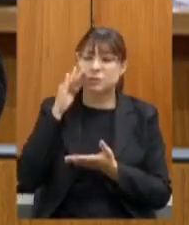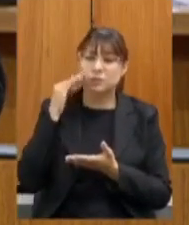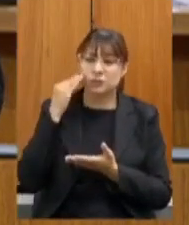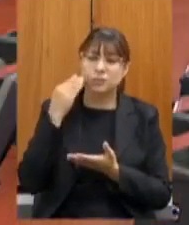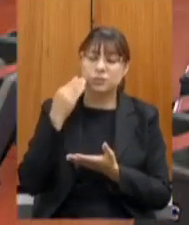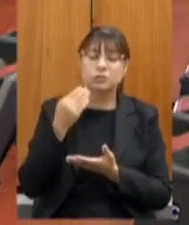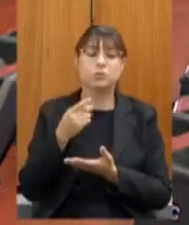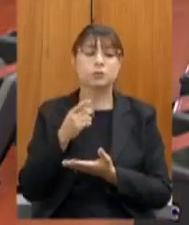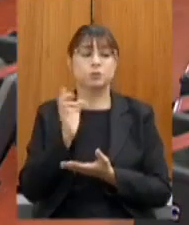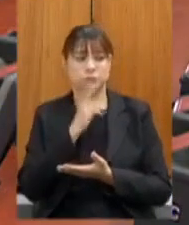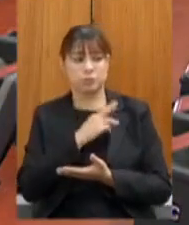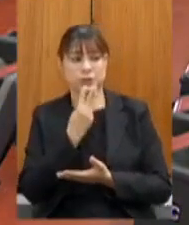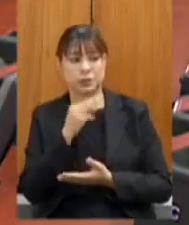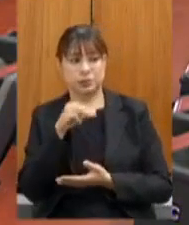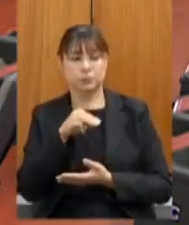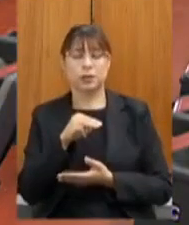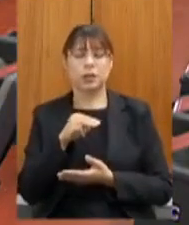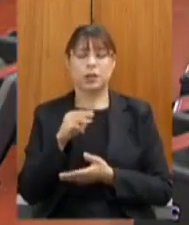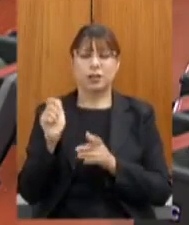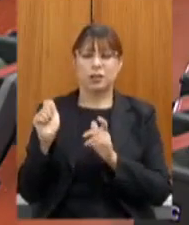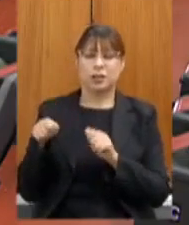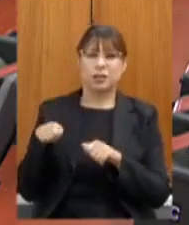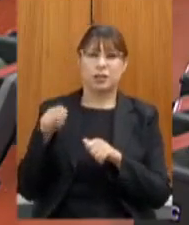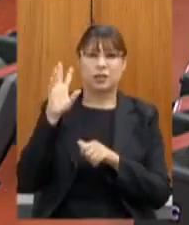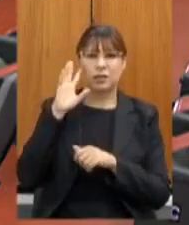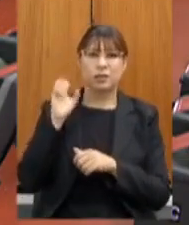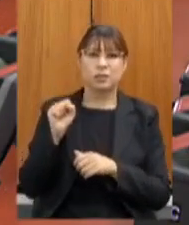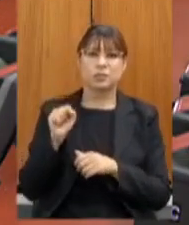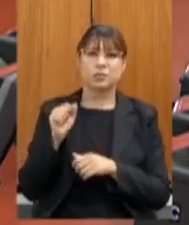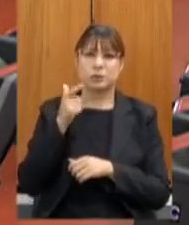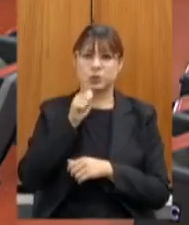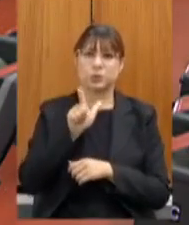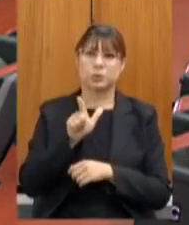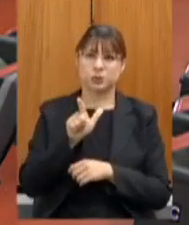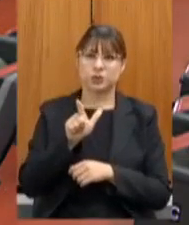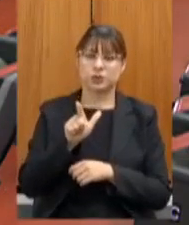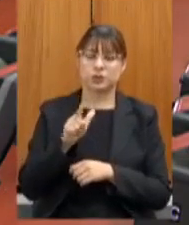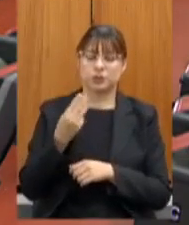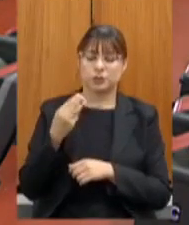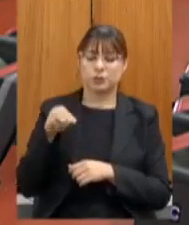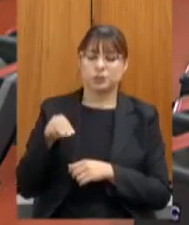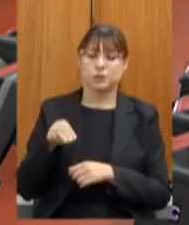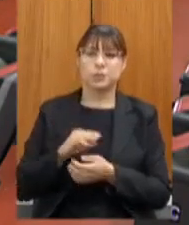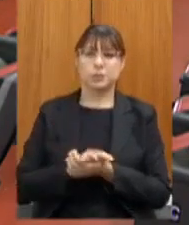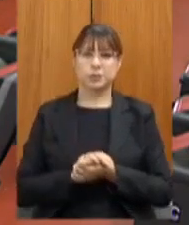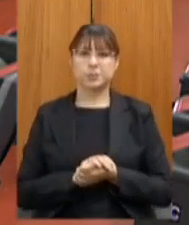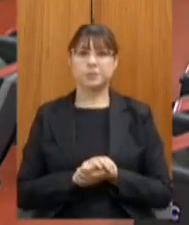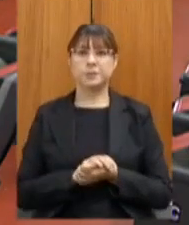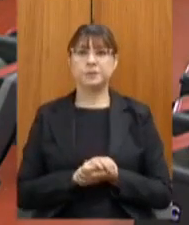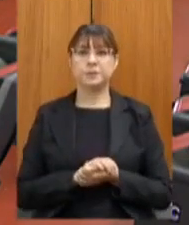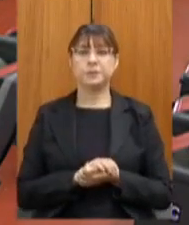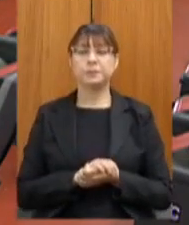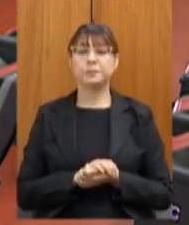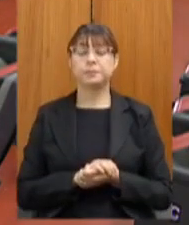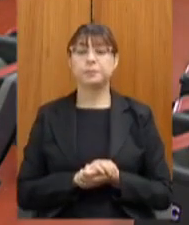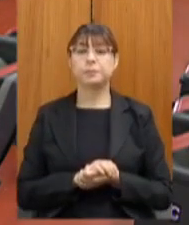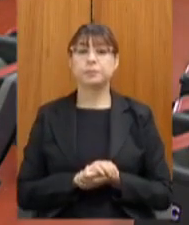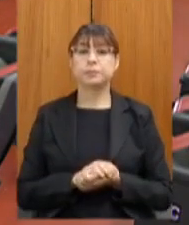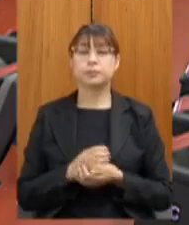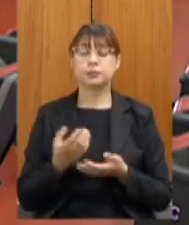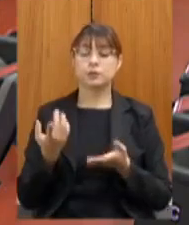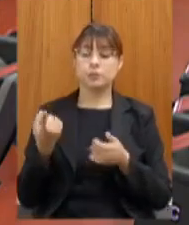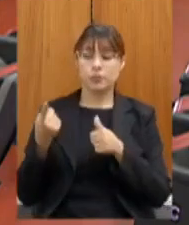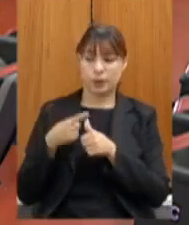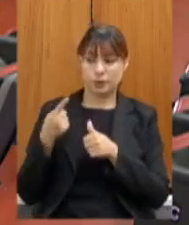três três não mas vai dar eu acho que eu conseguirei me ater nos três minutos mas eu quero secretária